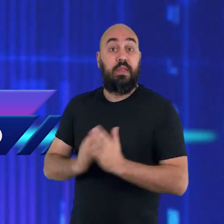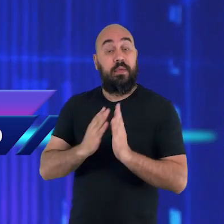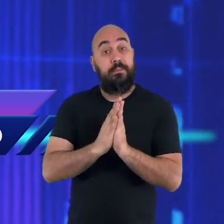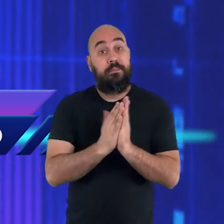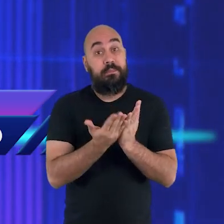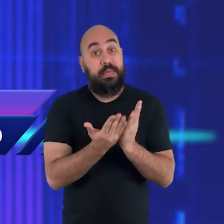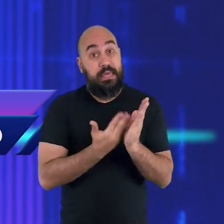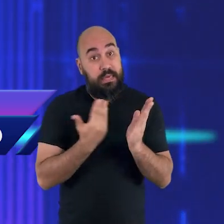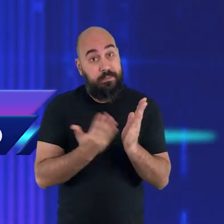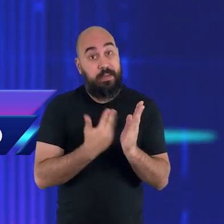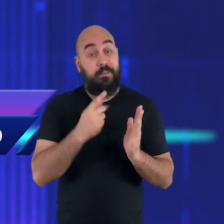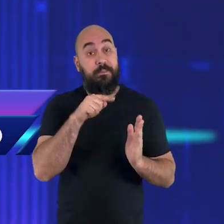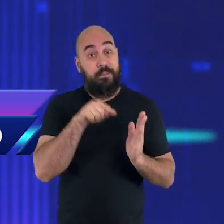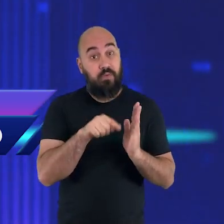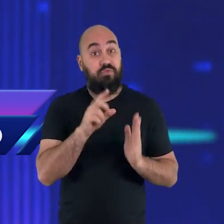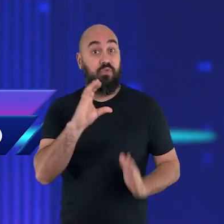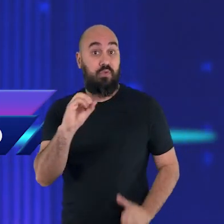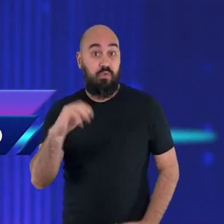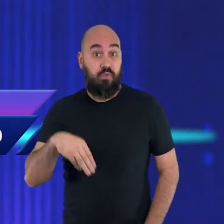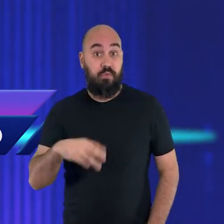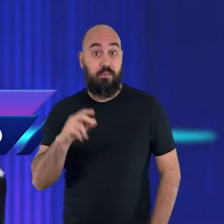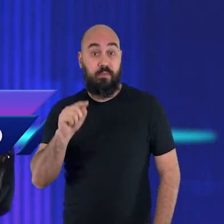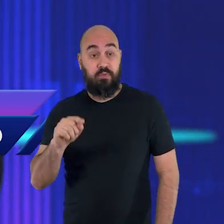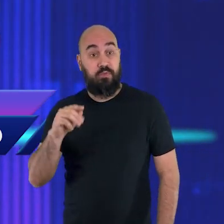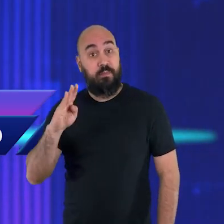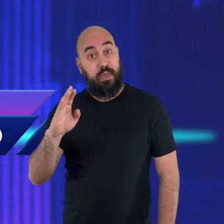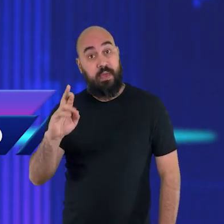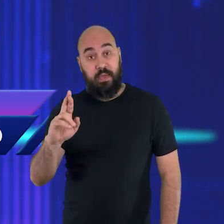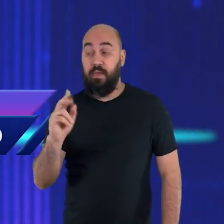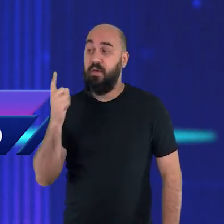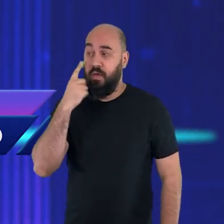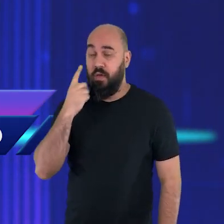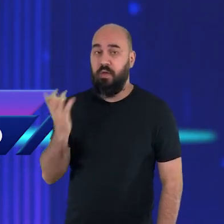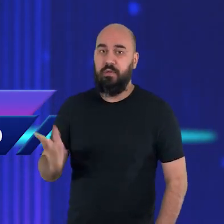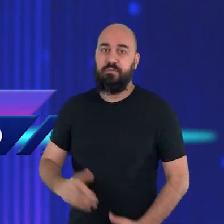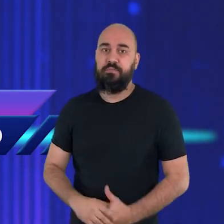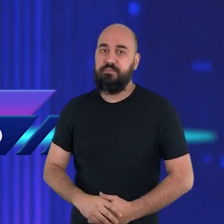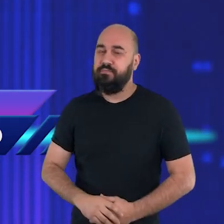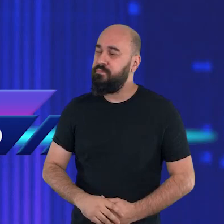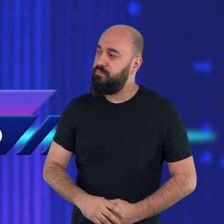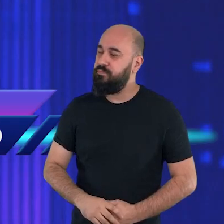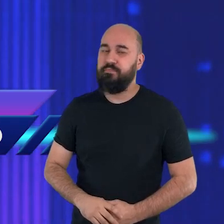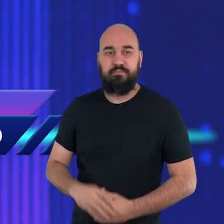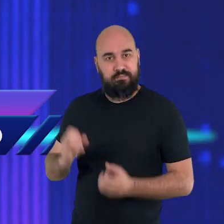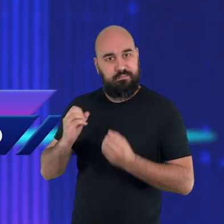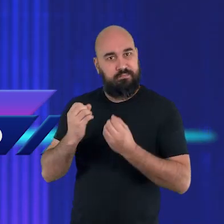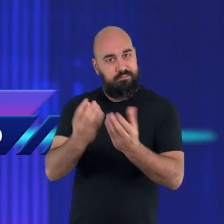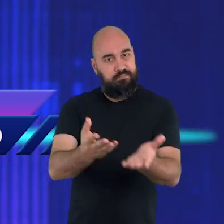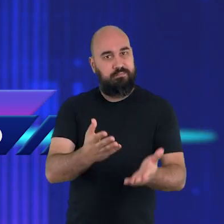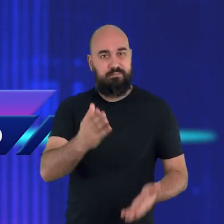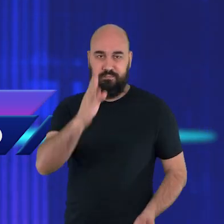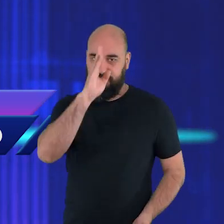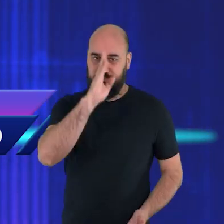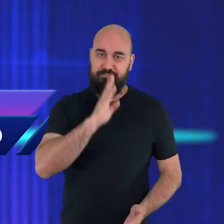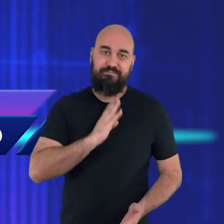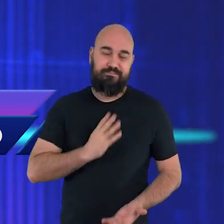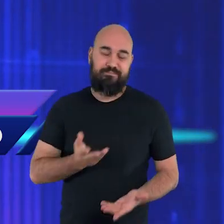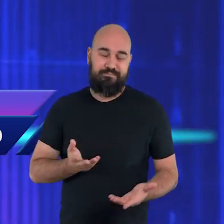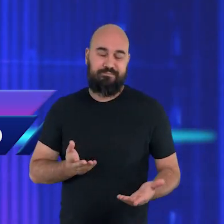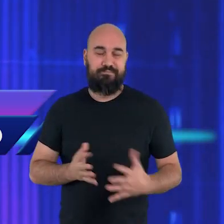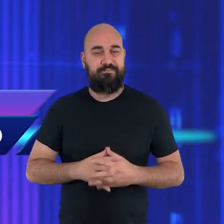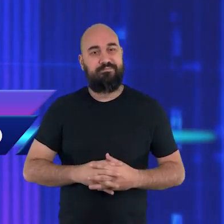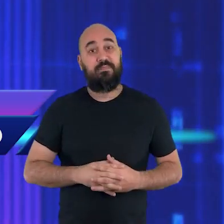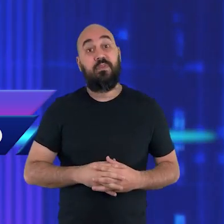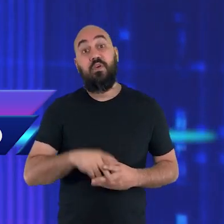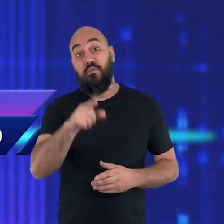.br Lá você vai preencher um pequeno cadastro, vai ser aluno da nossa escola bíblica e nós vamos enviar para você o estudo à procura da verdade.